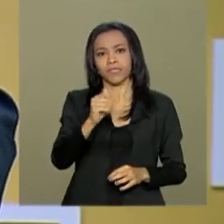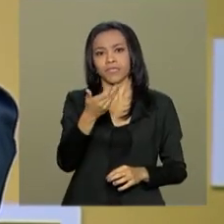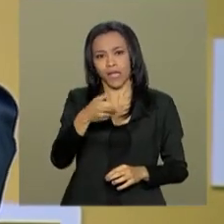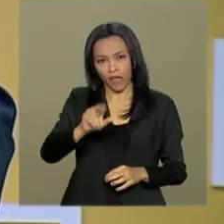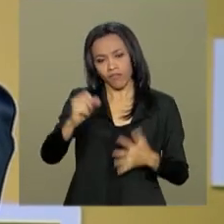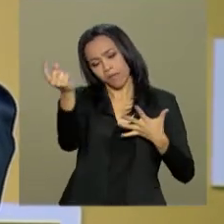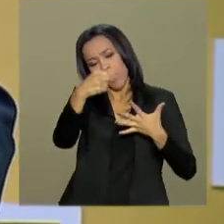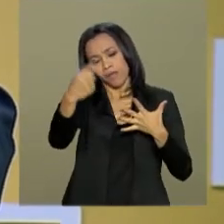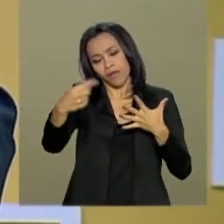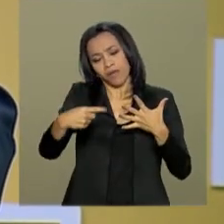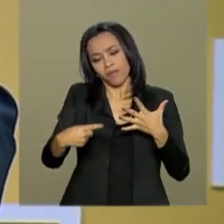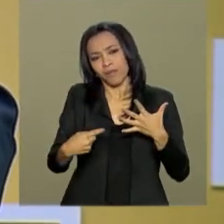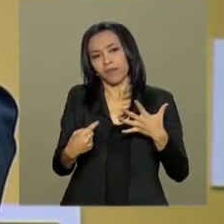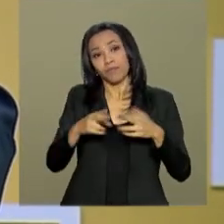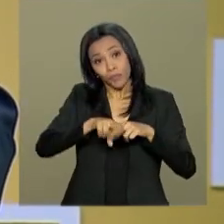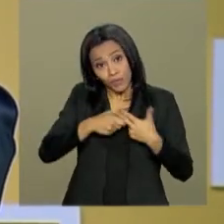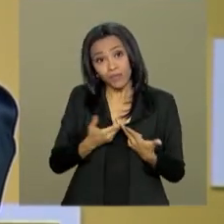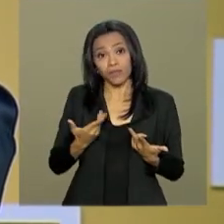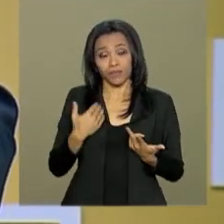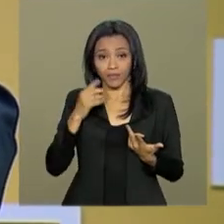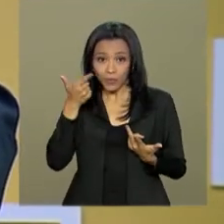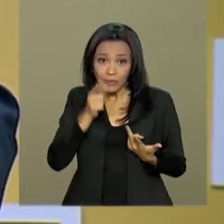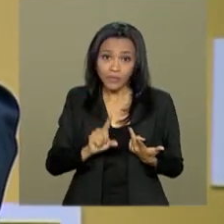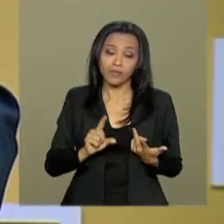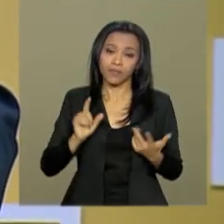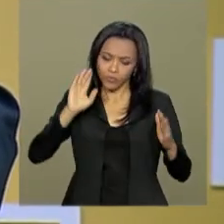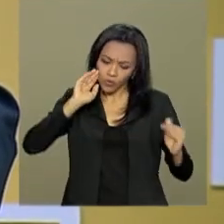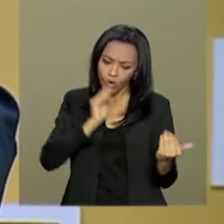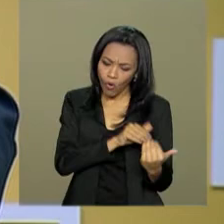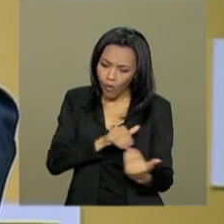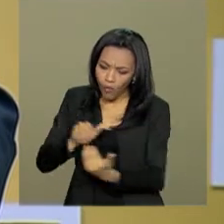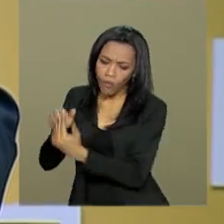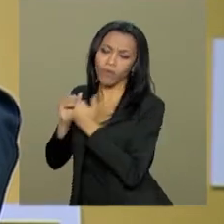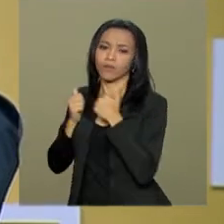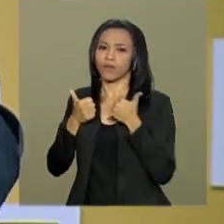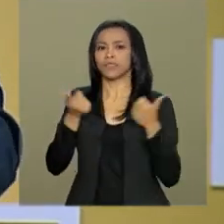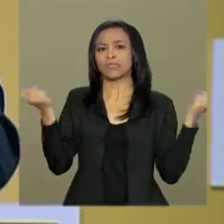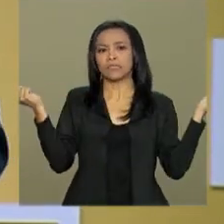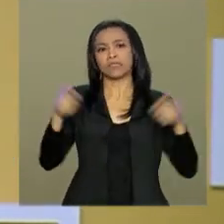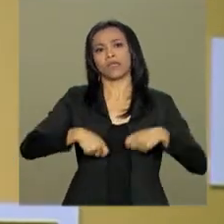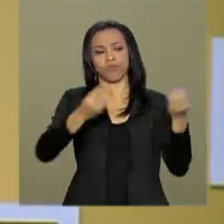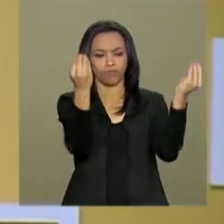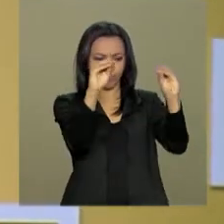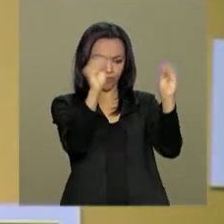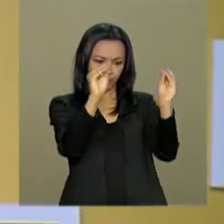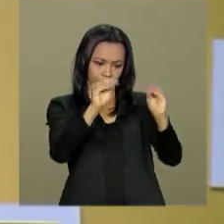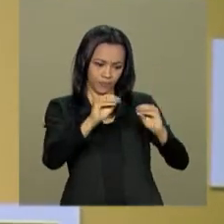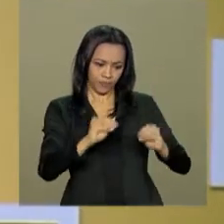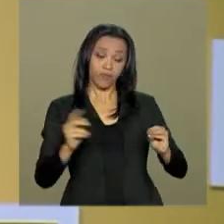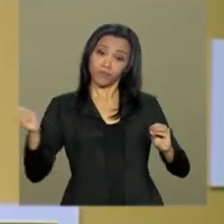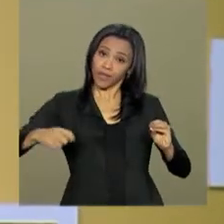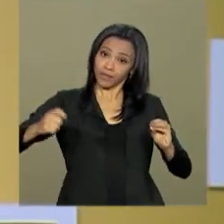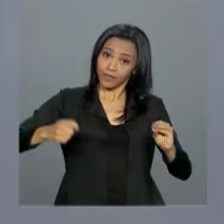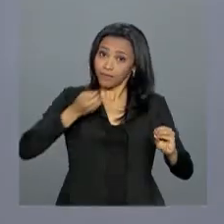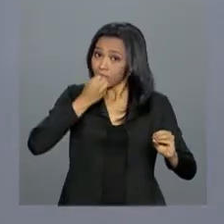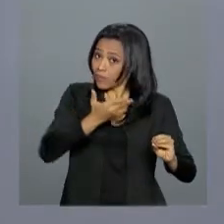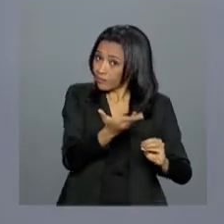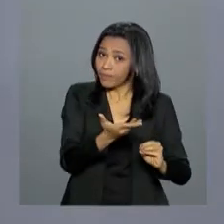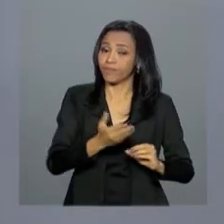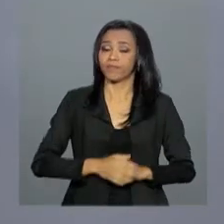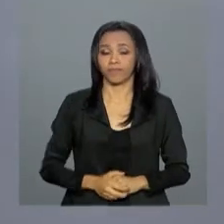chegarmos a um acordo, daquilo foi possível. E foi o que foi possível, presidente, foi muito bom.